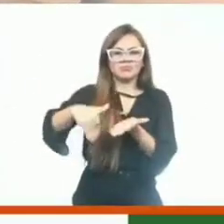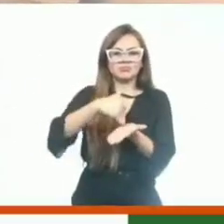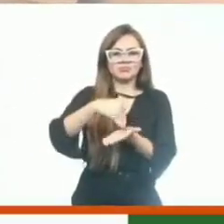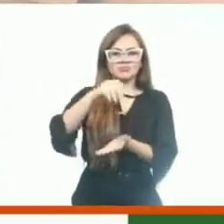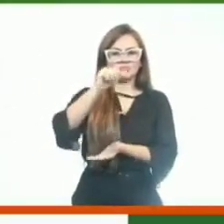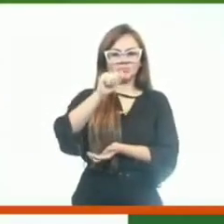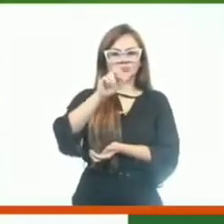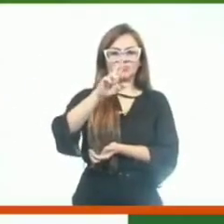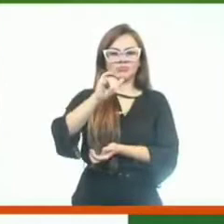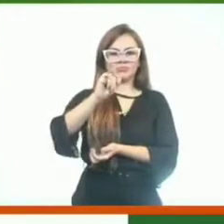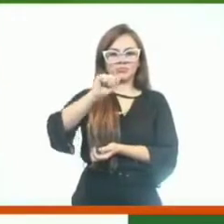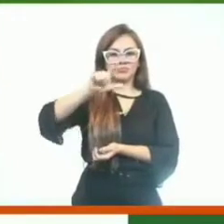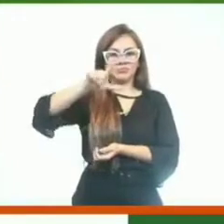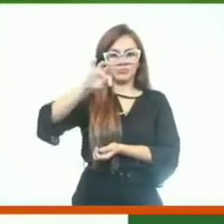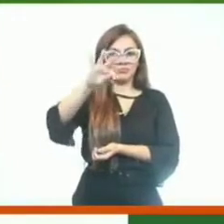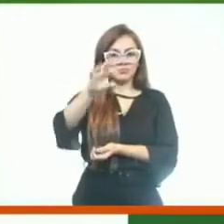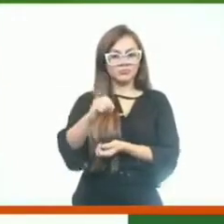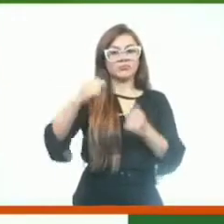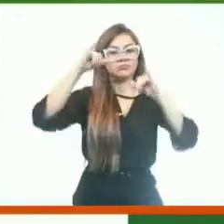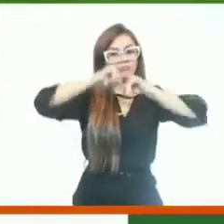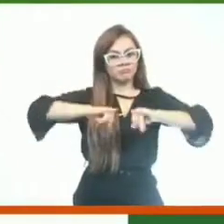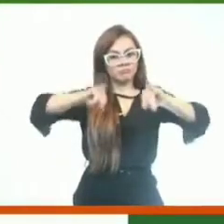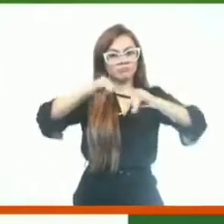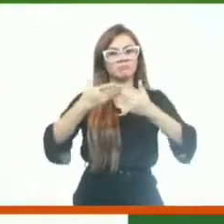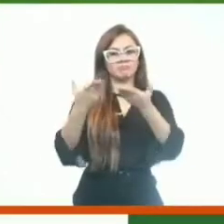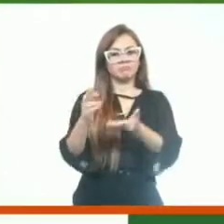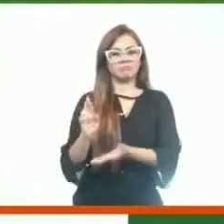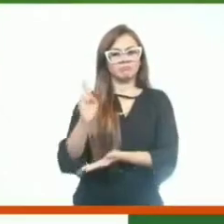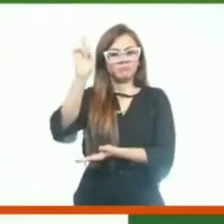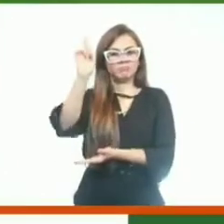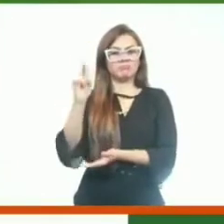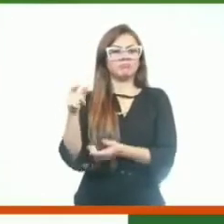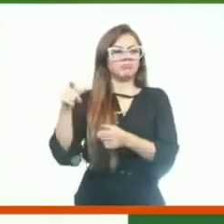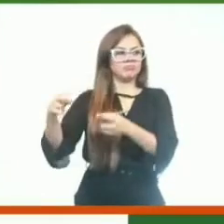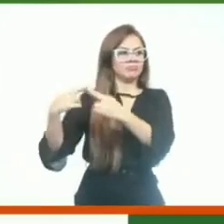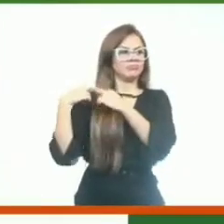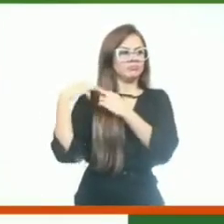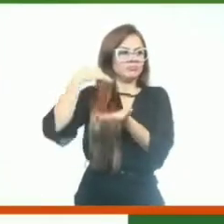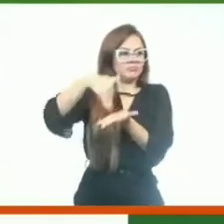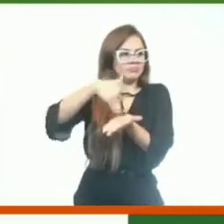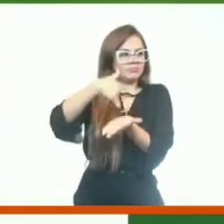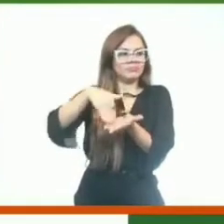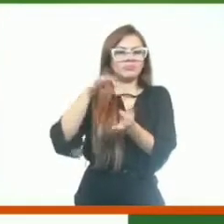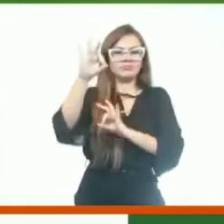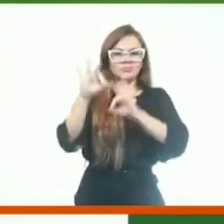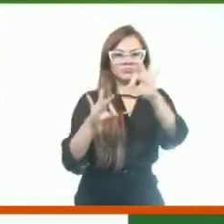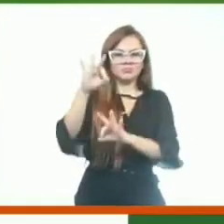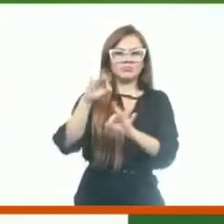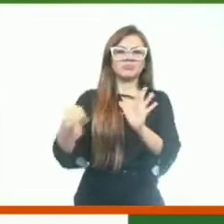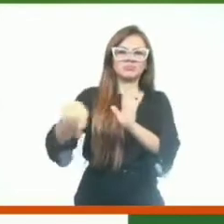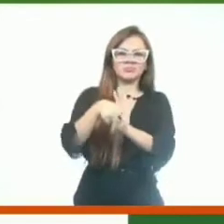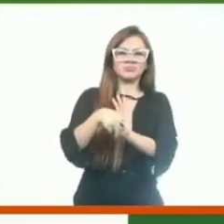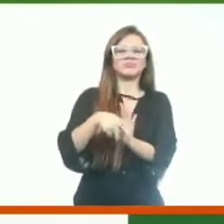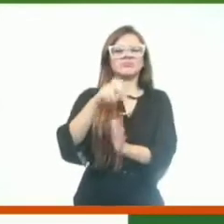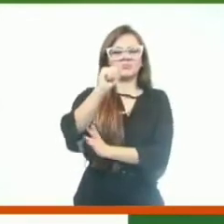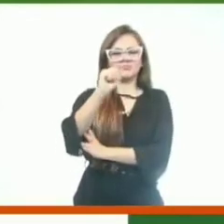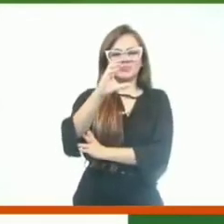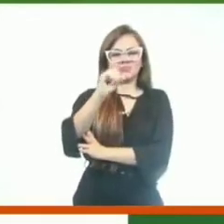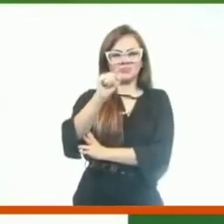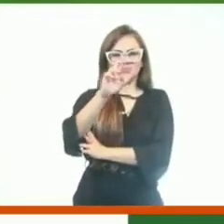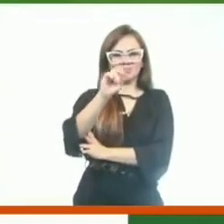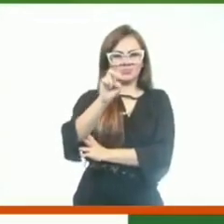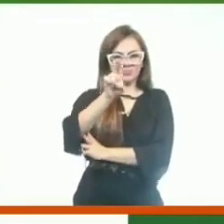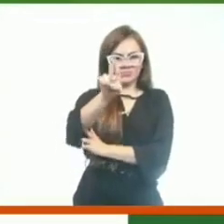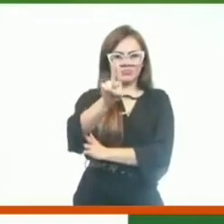Arialdo, para que ele levesse a sua mensagem, ele que é a secretaria responsável por essa obra lá em Acaraú. Arialdo, boa